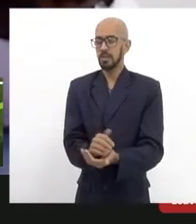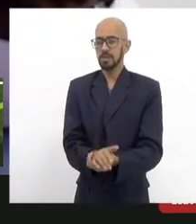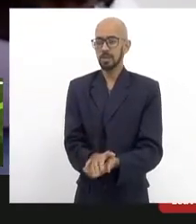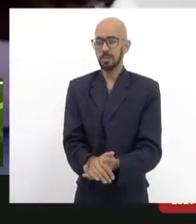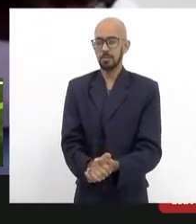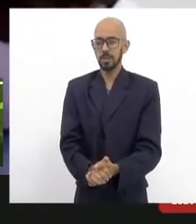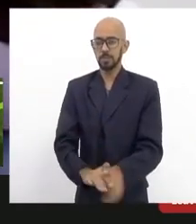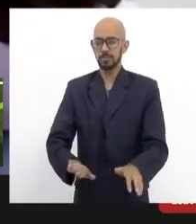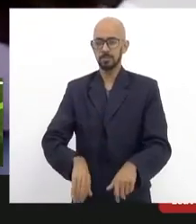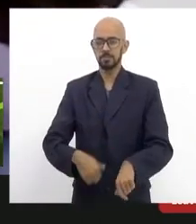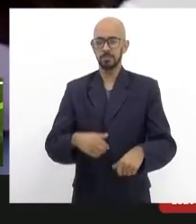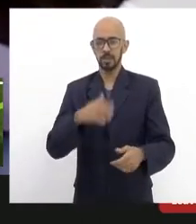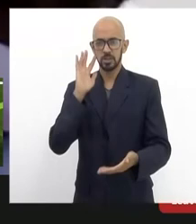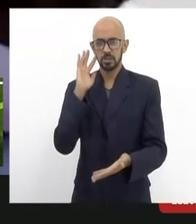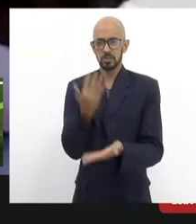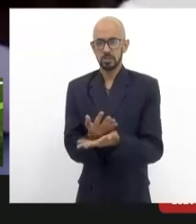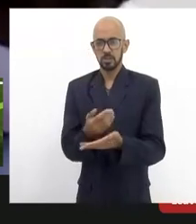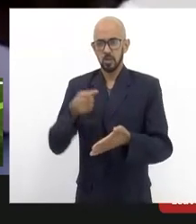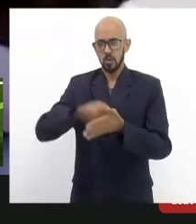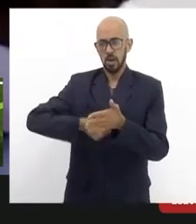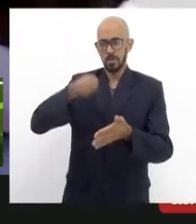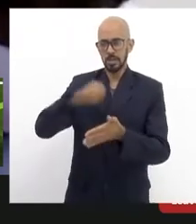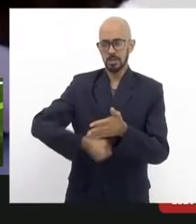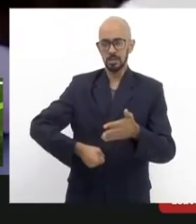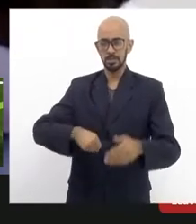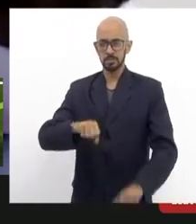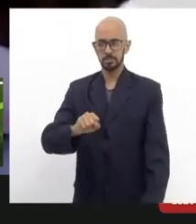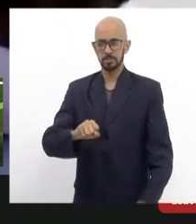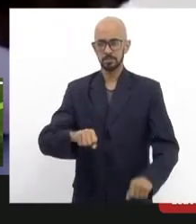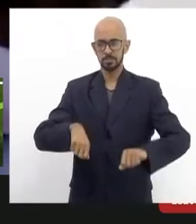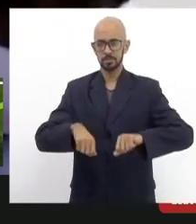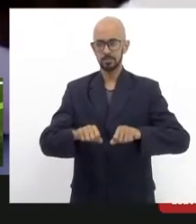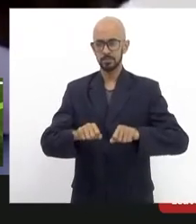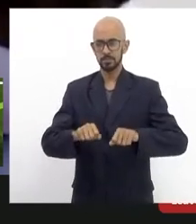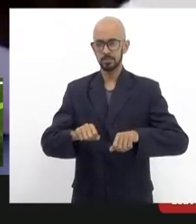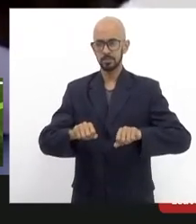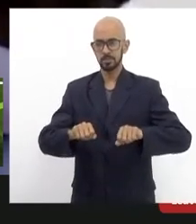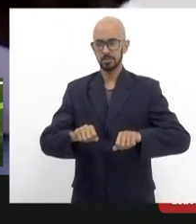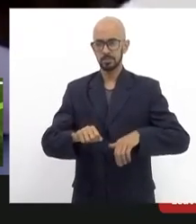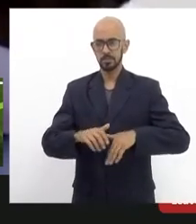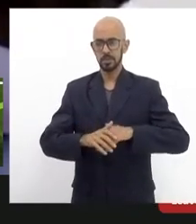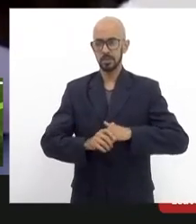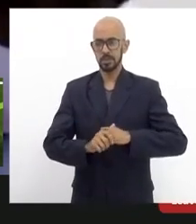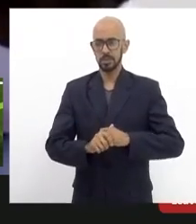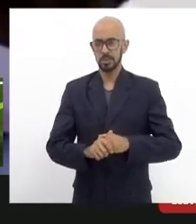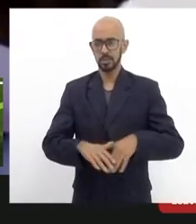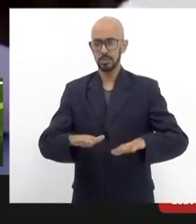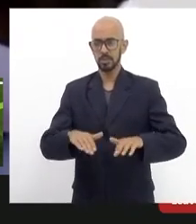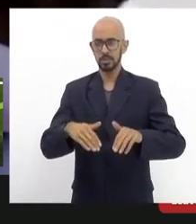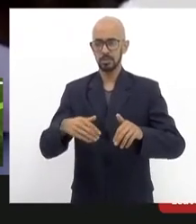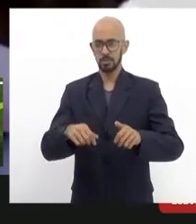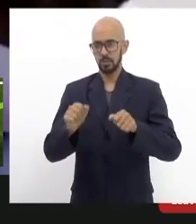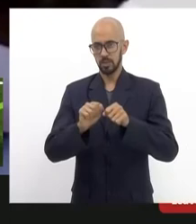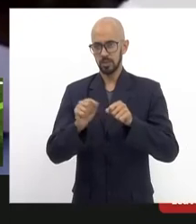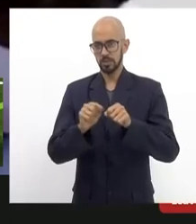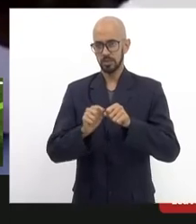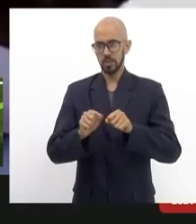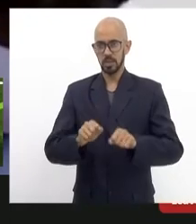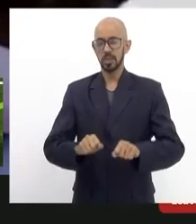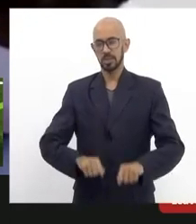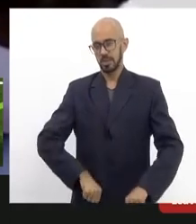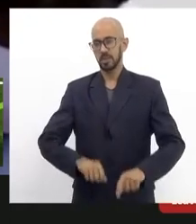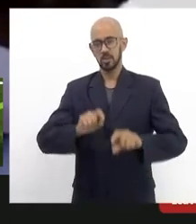nunca foram à frente então a gente tem que começar realmente a cobrar e fazer valer aquilo que é uma